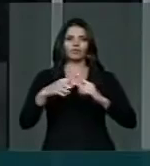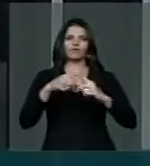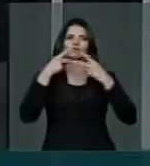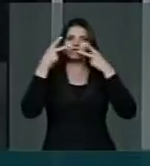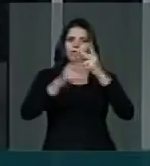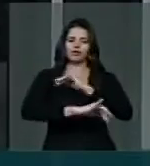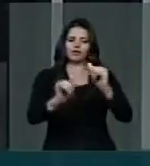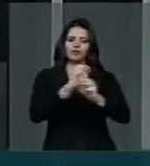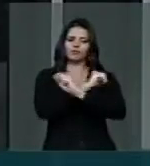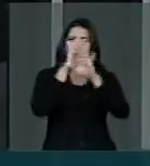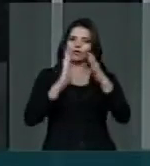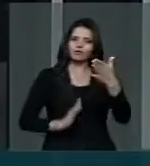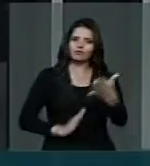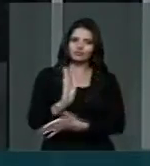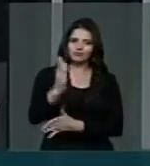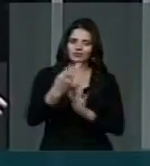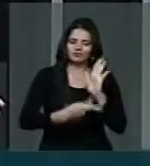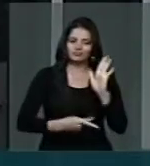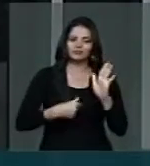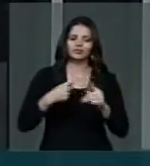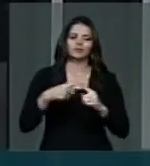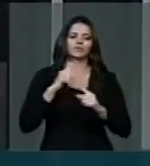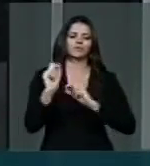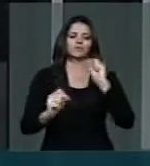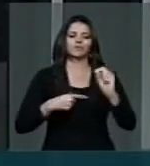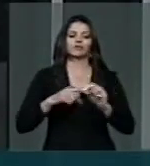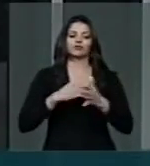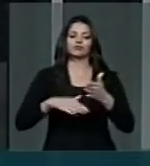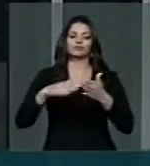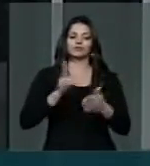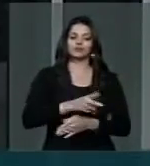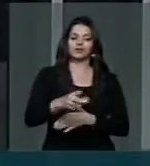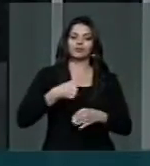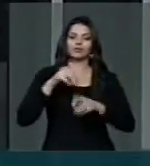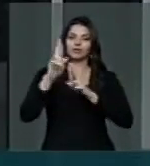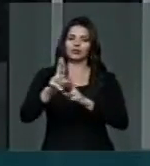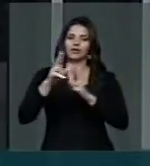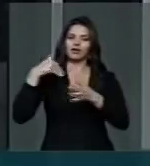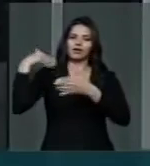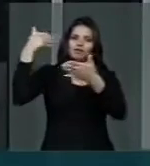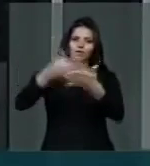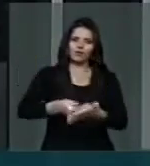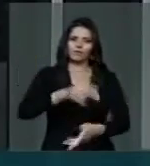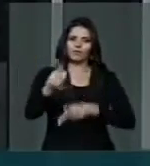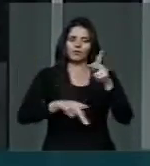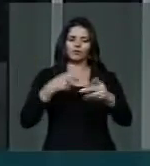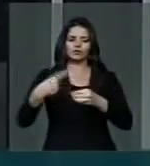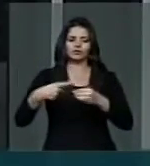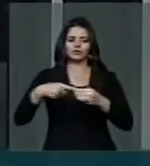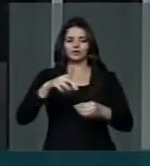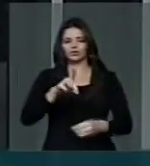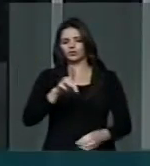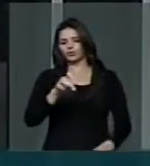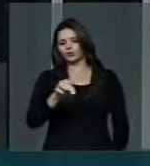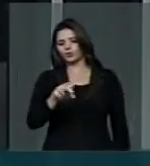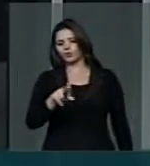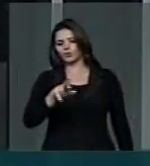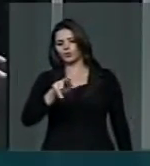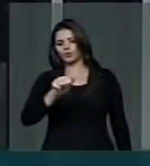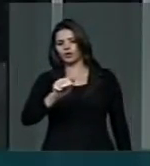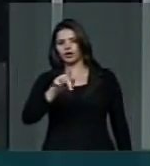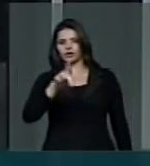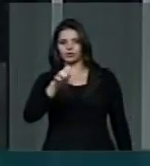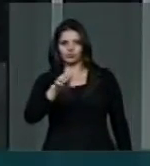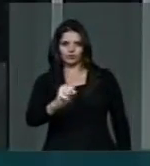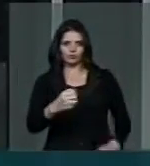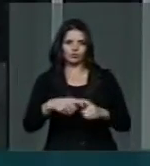que foi aprovado um projeto que há tanto tempo aguardado pela população da minha cidade, principalmente dos bairros periféricos.